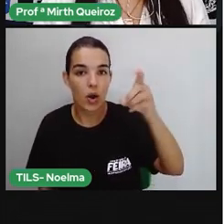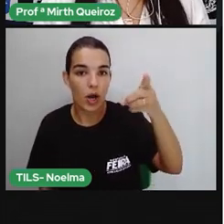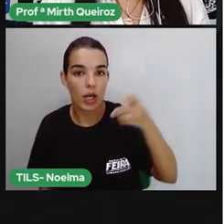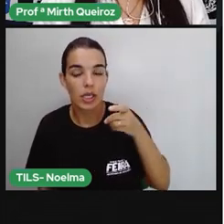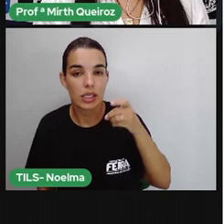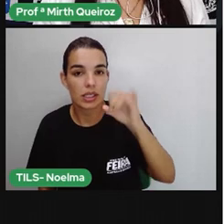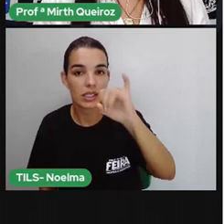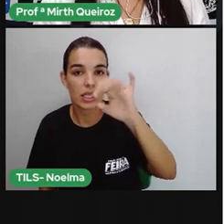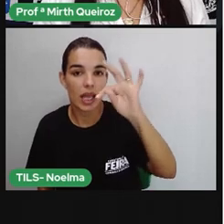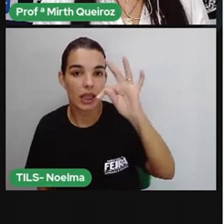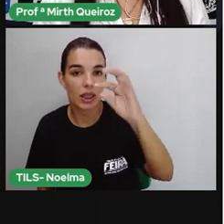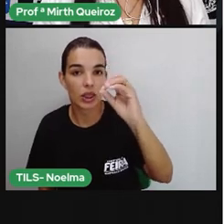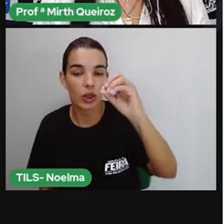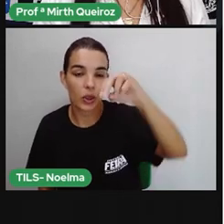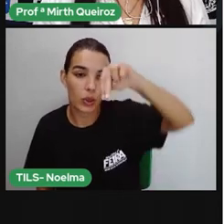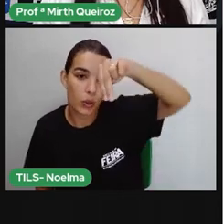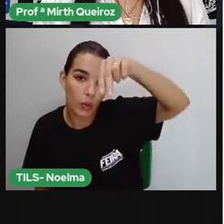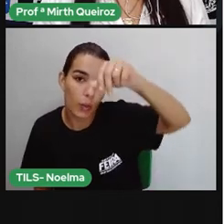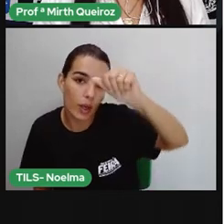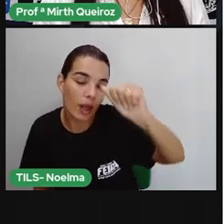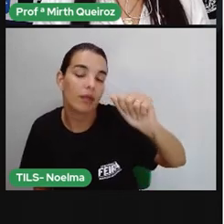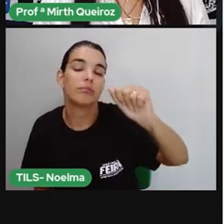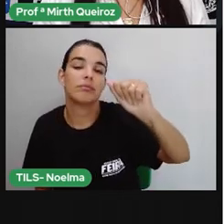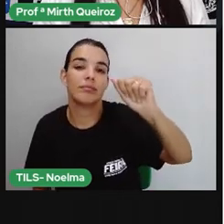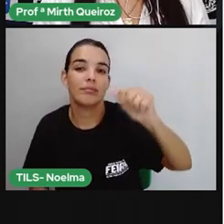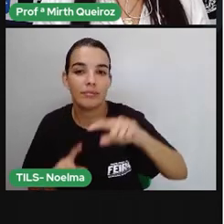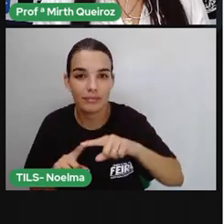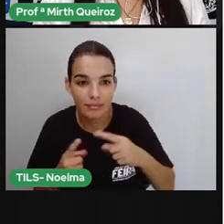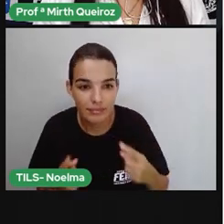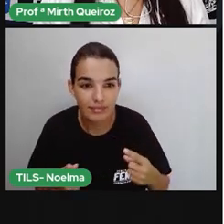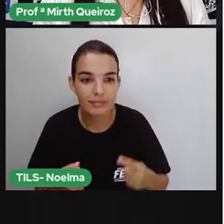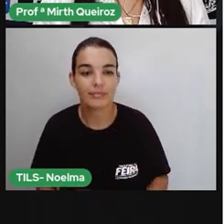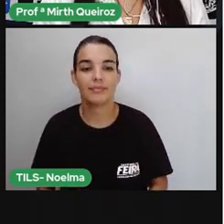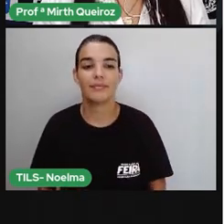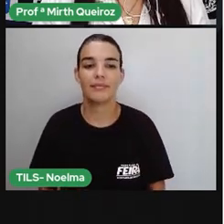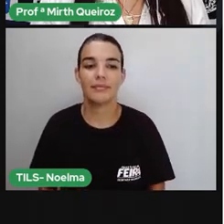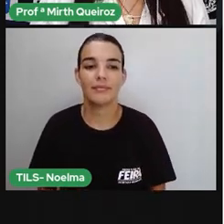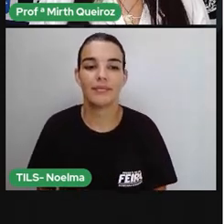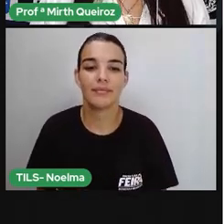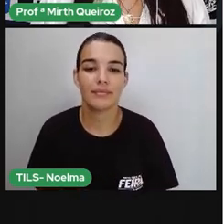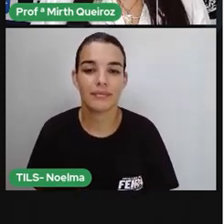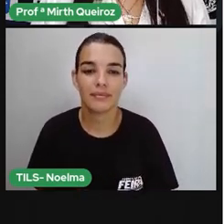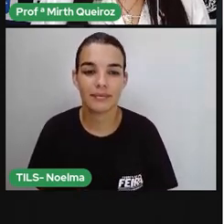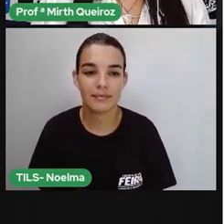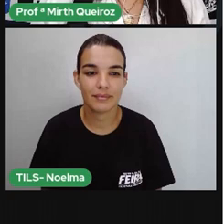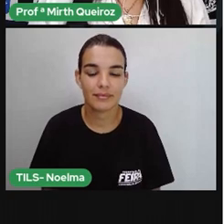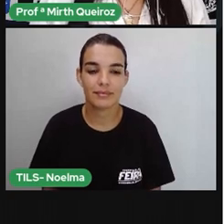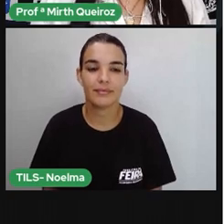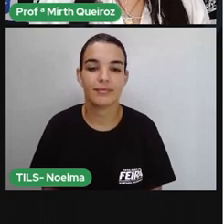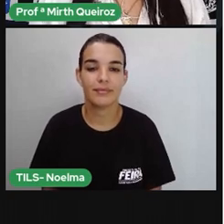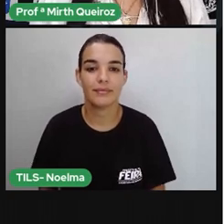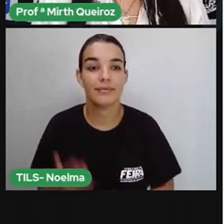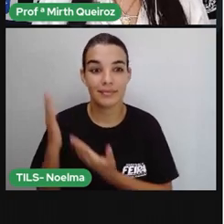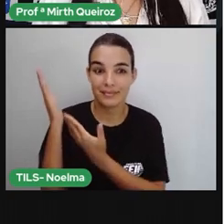é? Escrevam aí no chat. Será que vocês acertaram? Vamos ver.